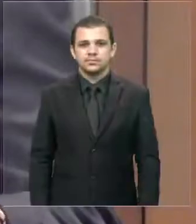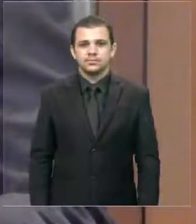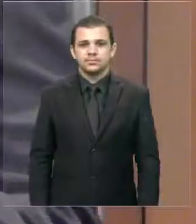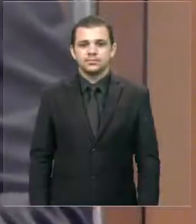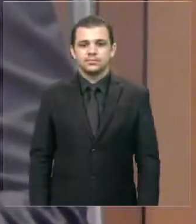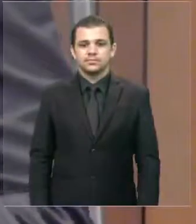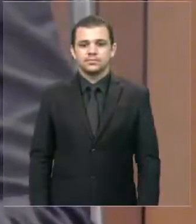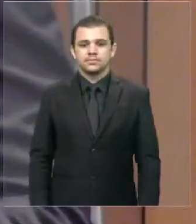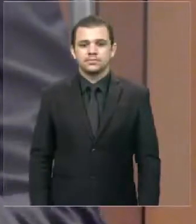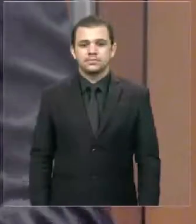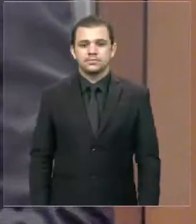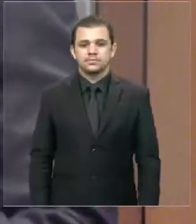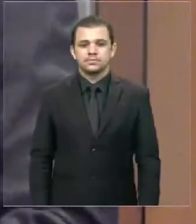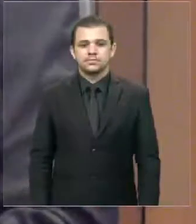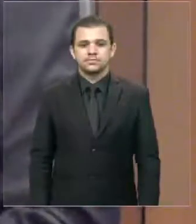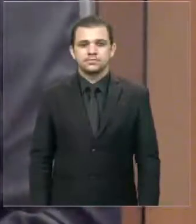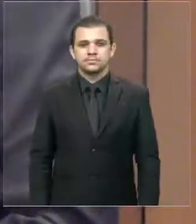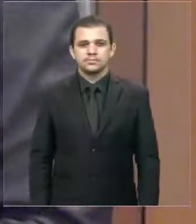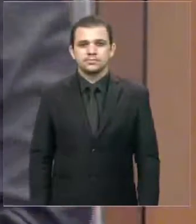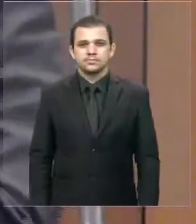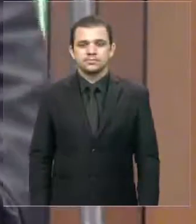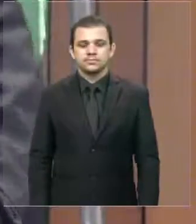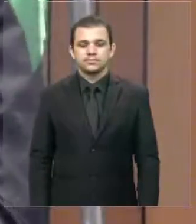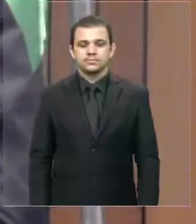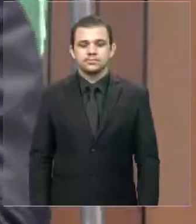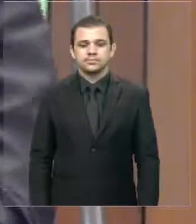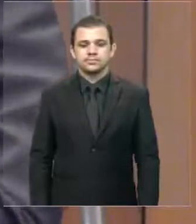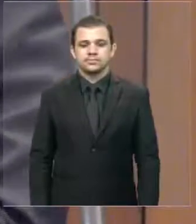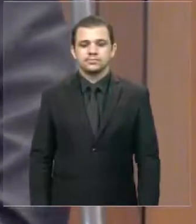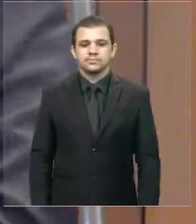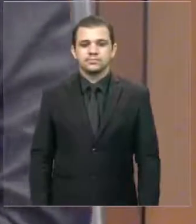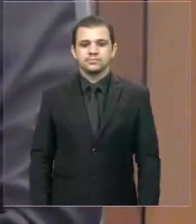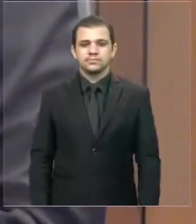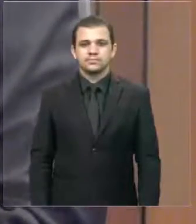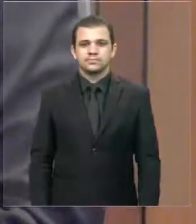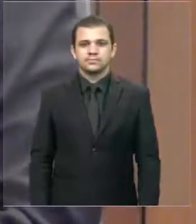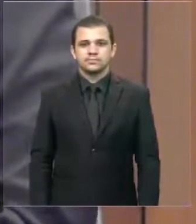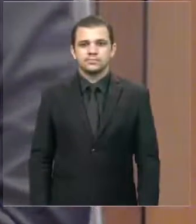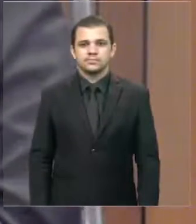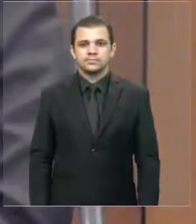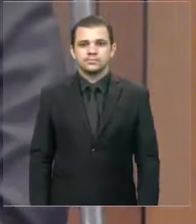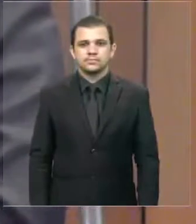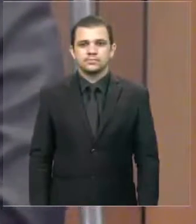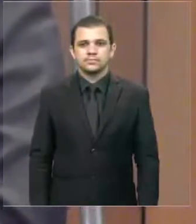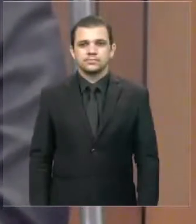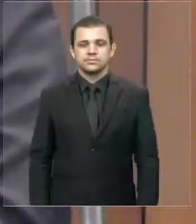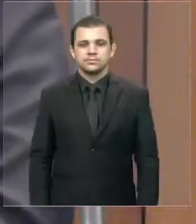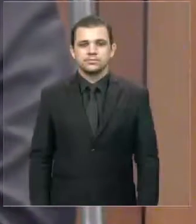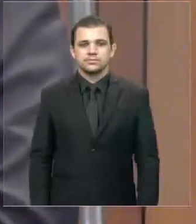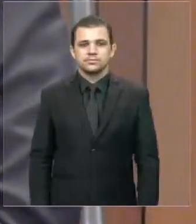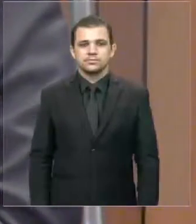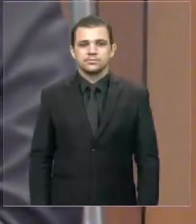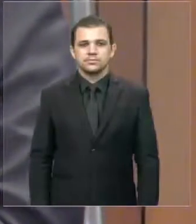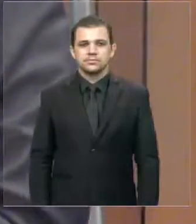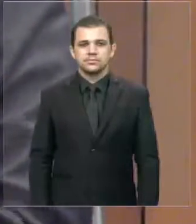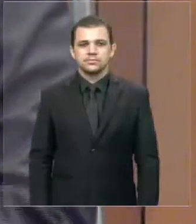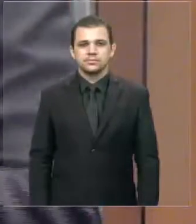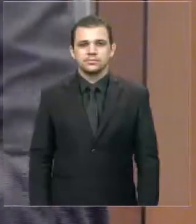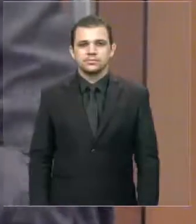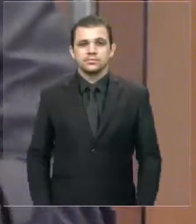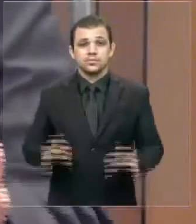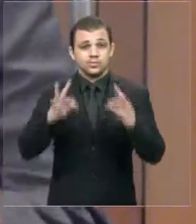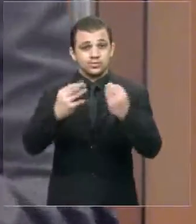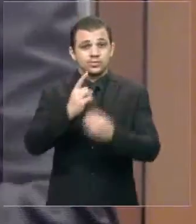Os deputados obstruíram a